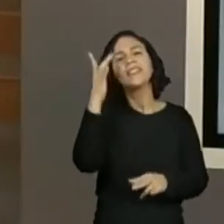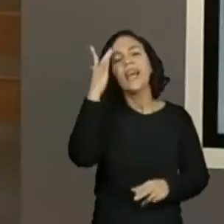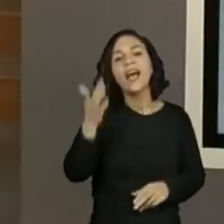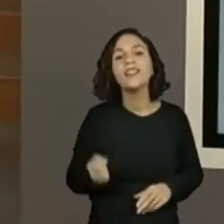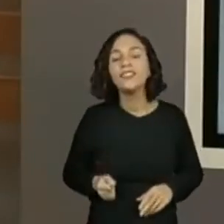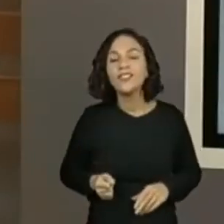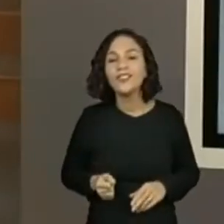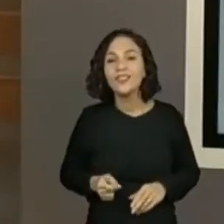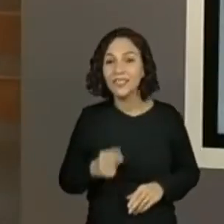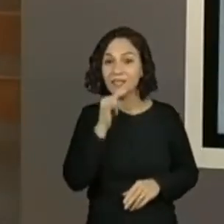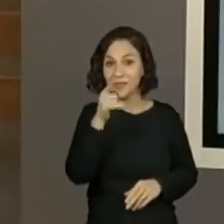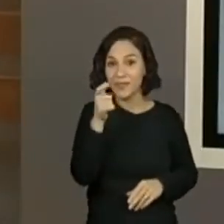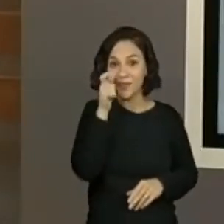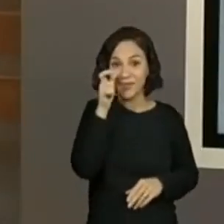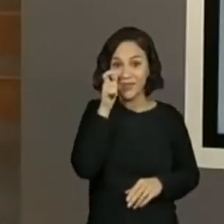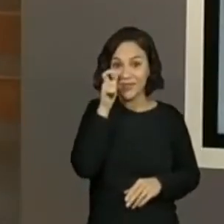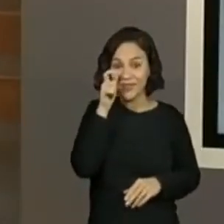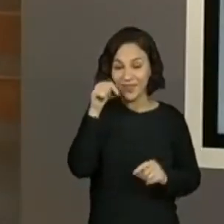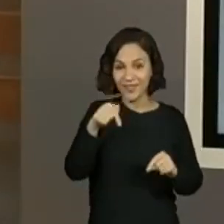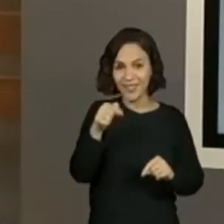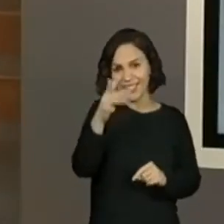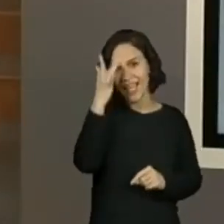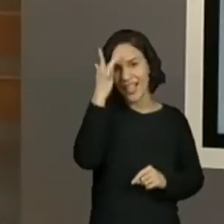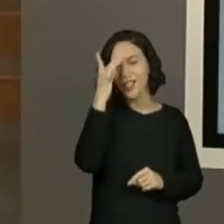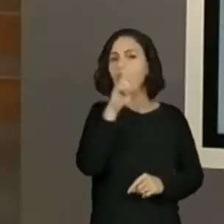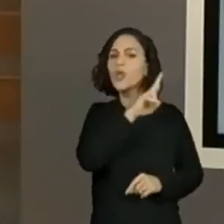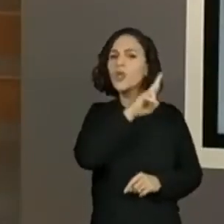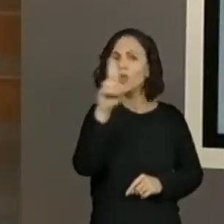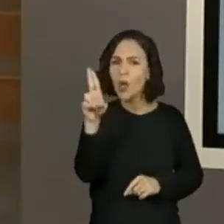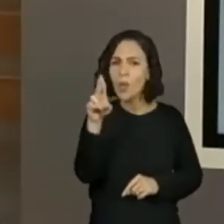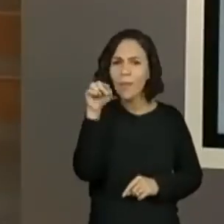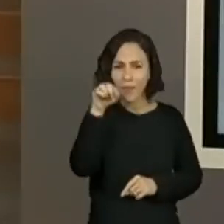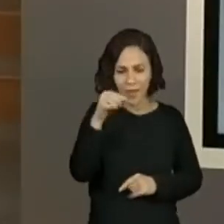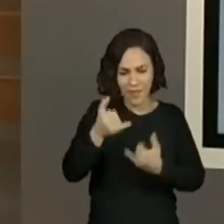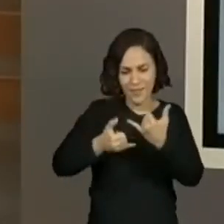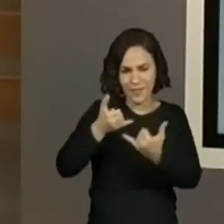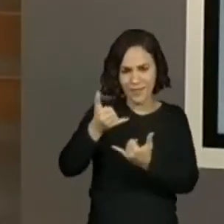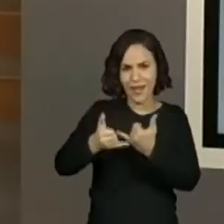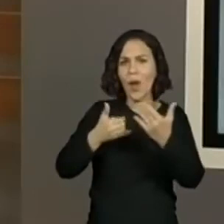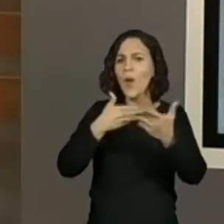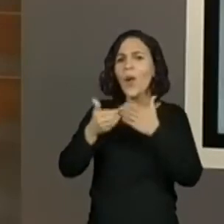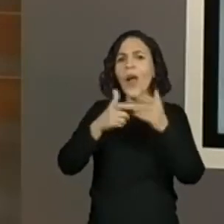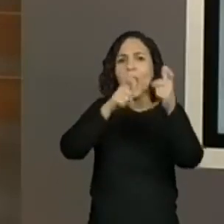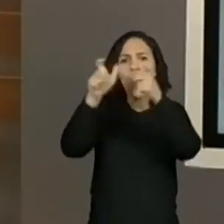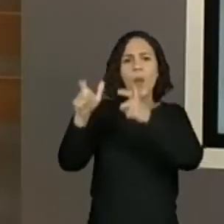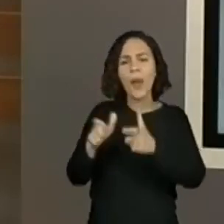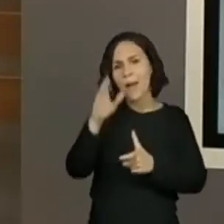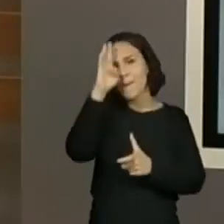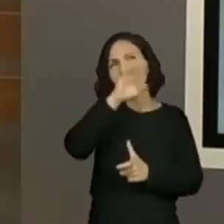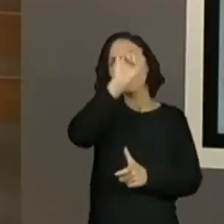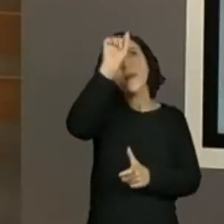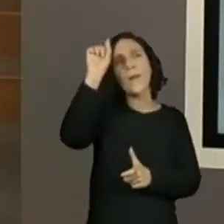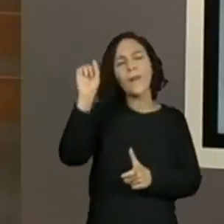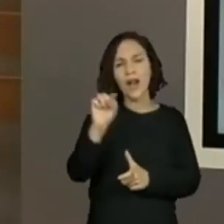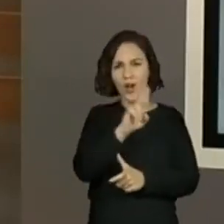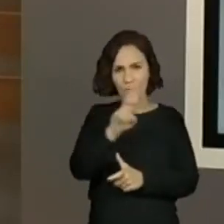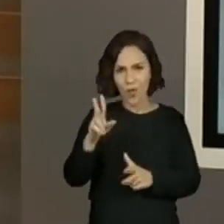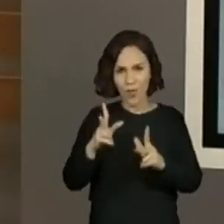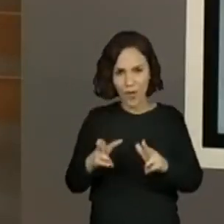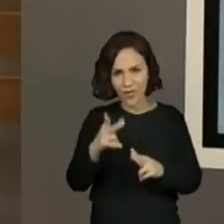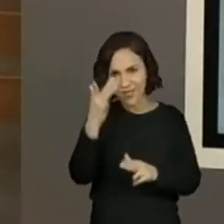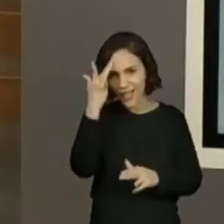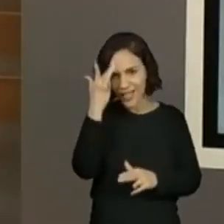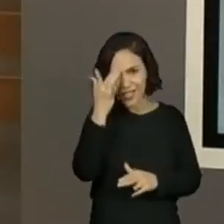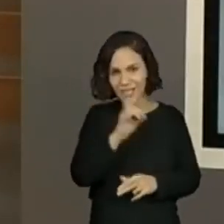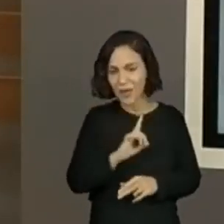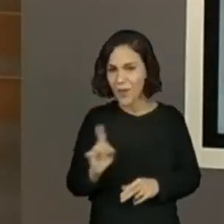Você que está aí nos assistindo. Amarelinha, no Brasil todo, quando as crianças brincam, tem este mesmo nome? Também